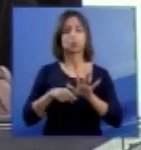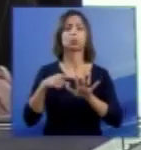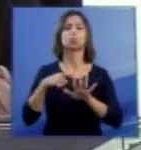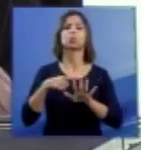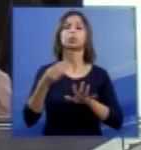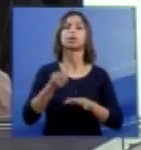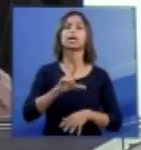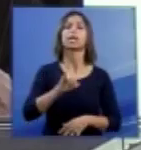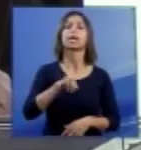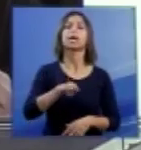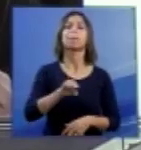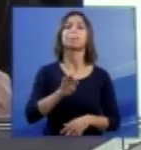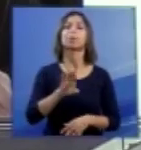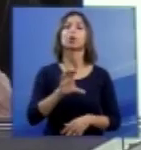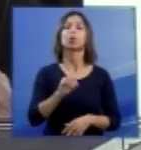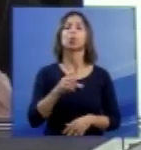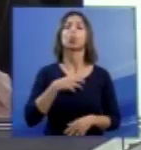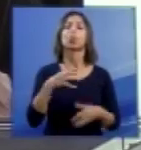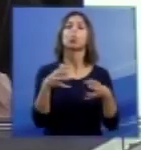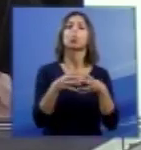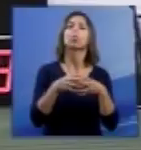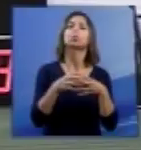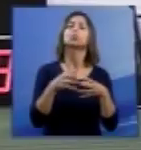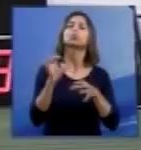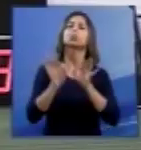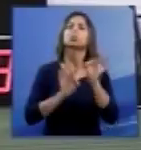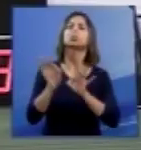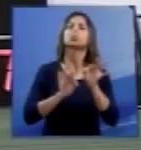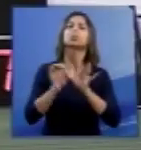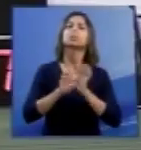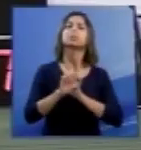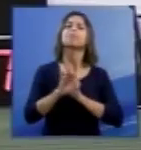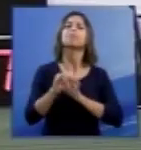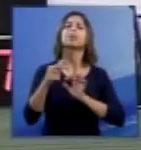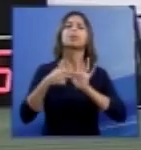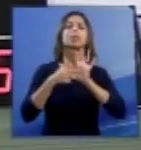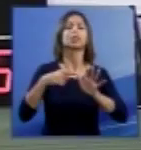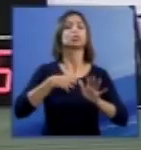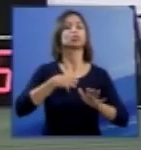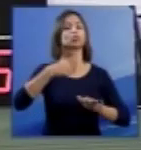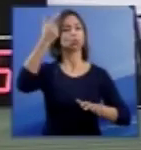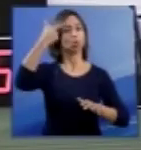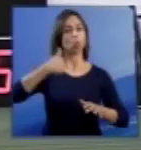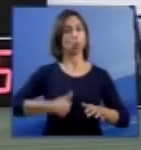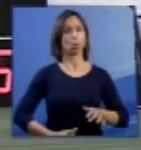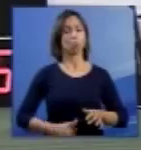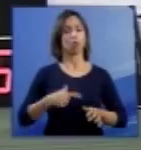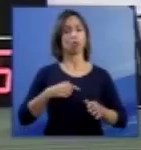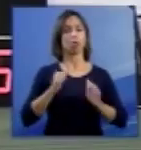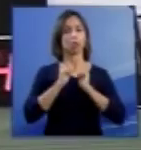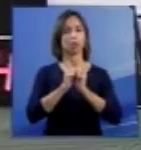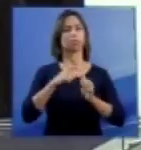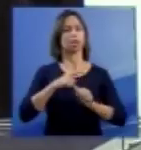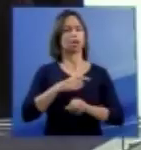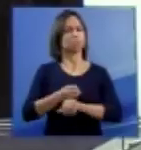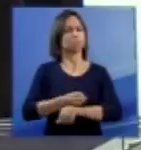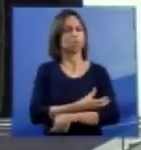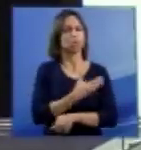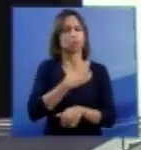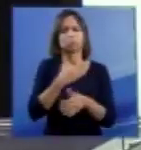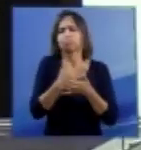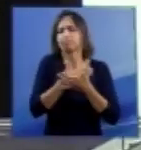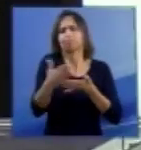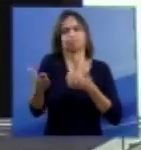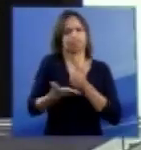sistema límbico, o conjunto de estruturas encefálicas relacionadas à expressão de comportamentos acompanhados de emoções primárias.